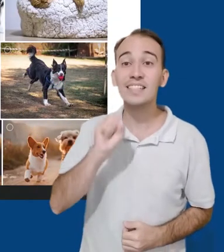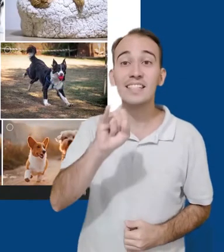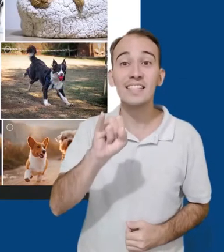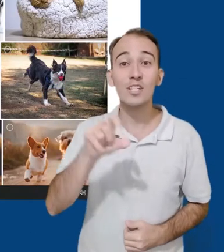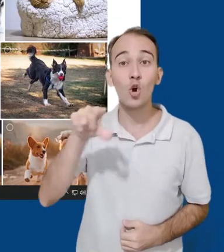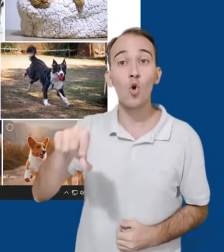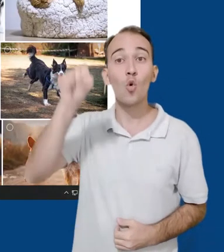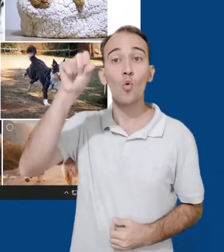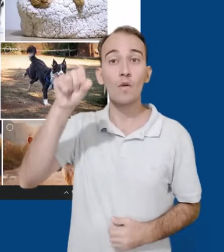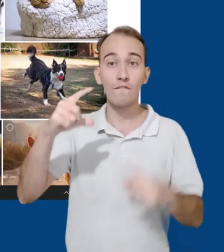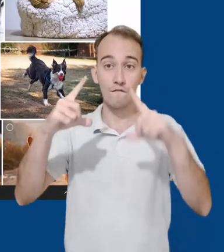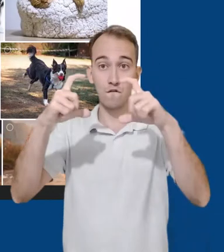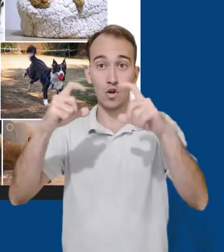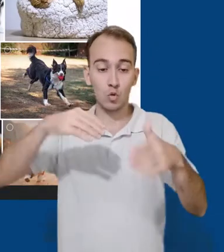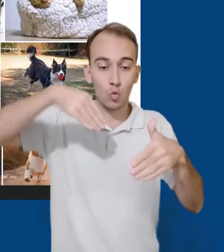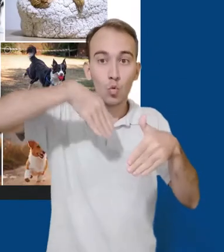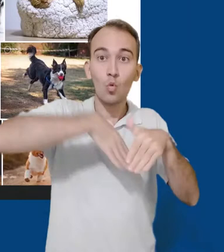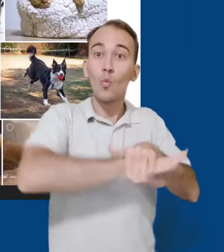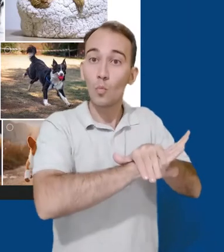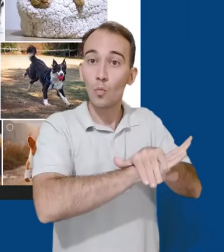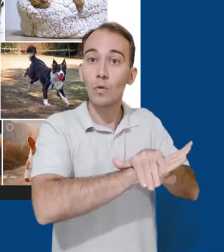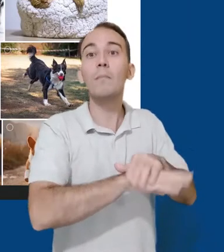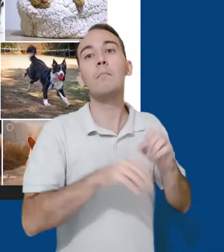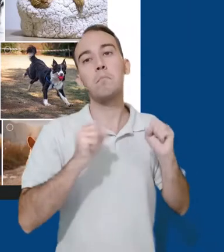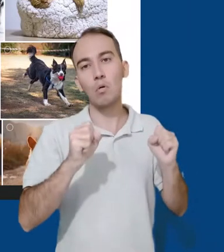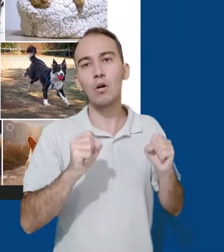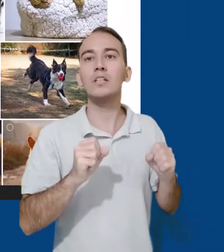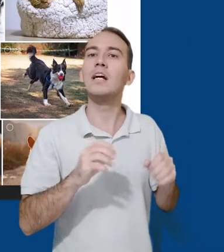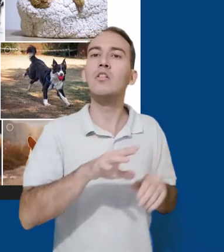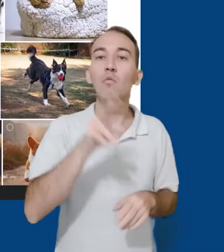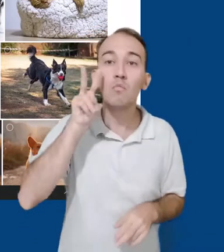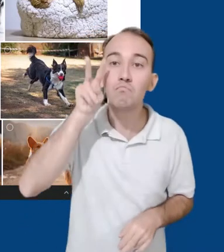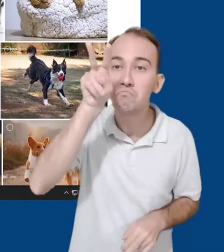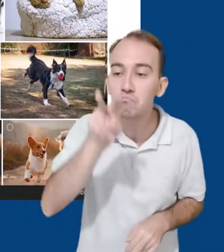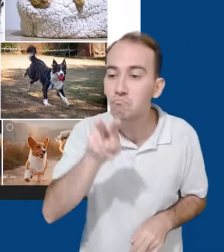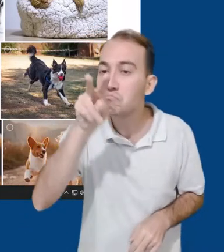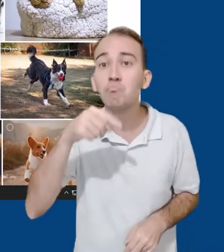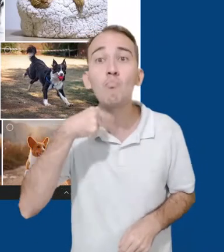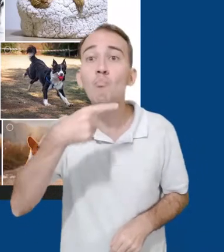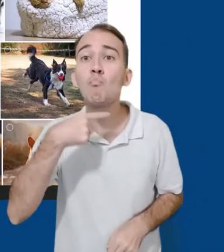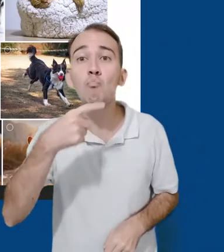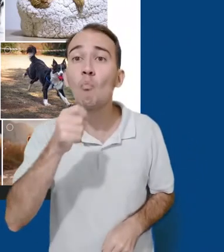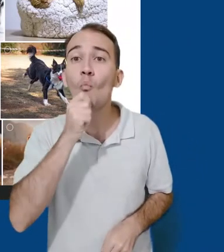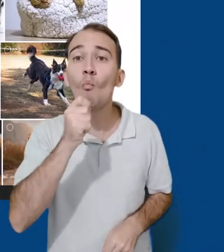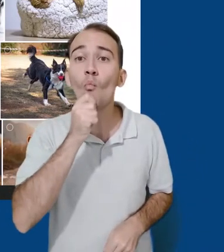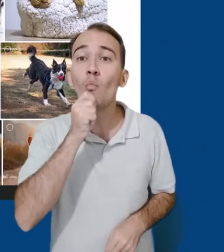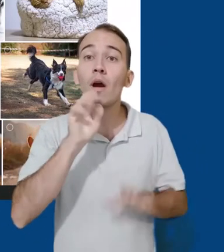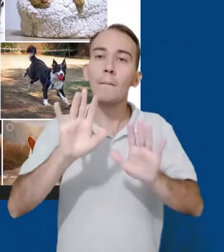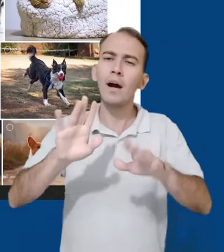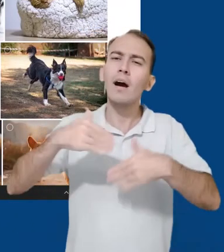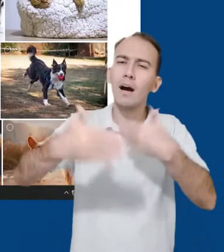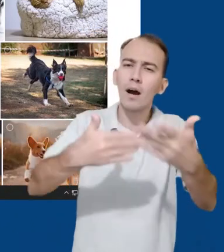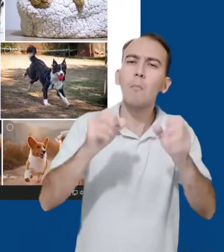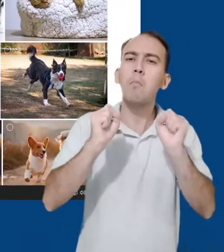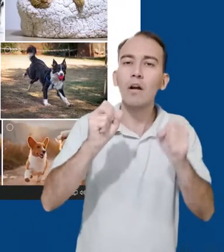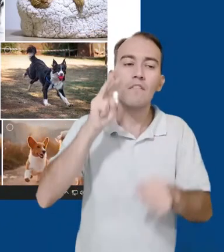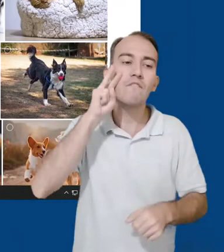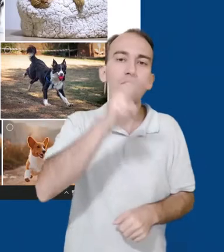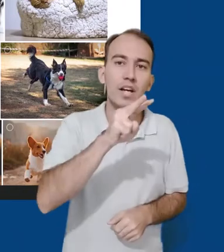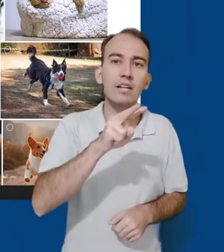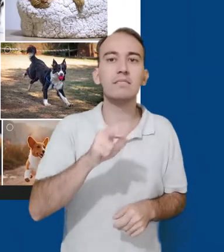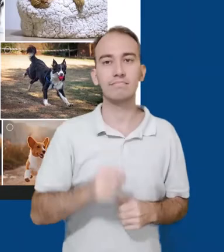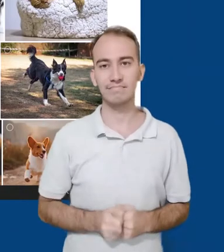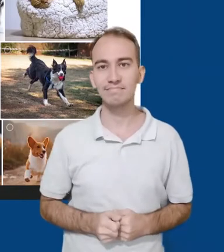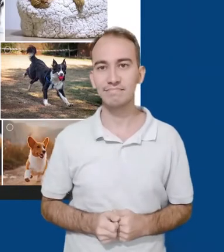arquivadas ficam ocultas da sua tela inicial, mas ainda podem ser acessadas. Para desfazer a